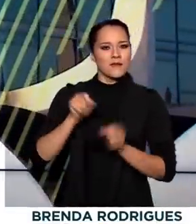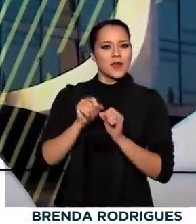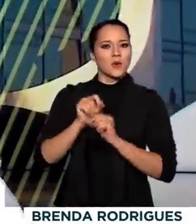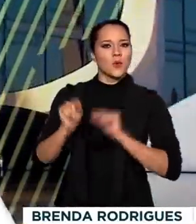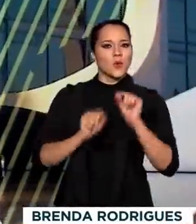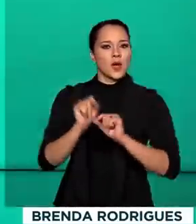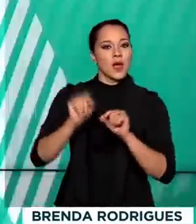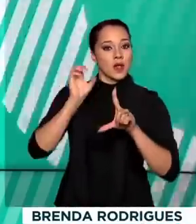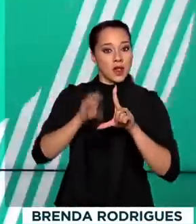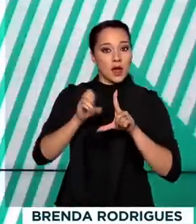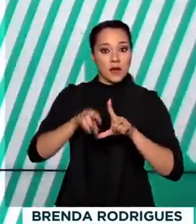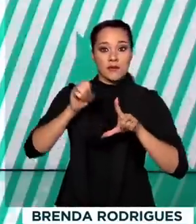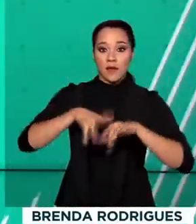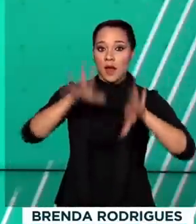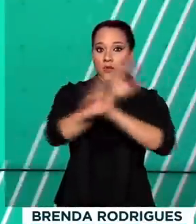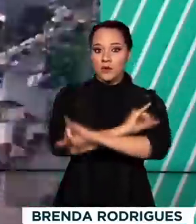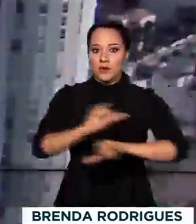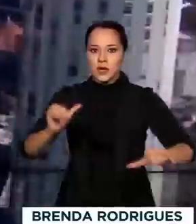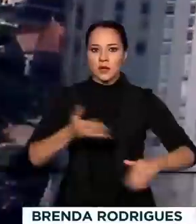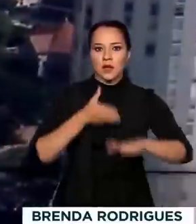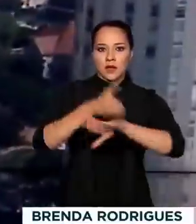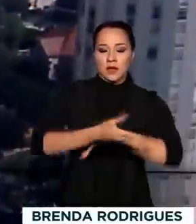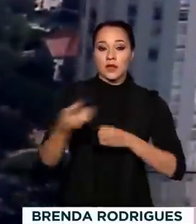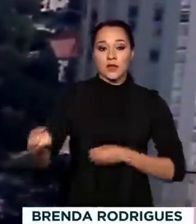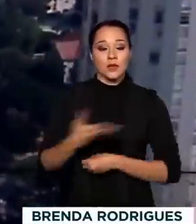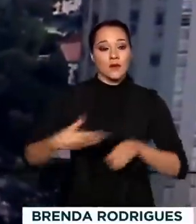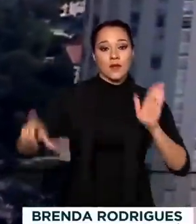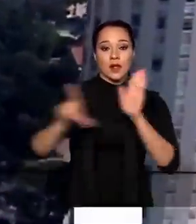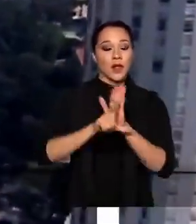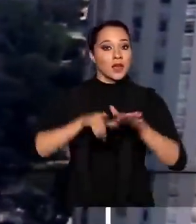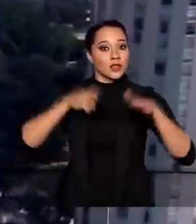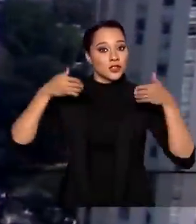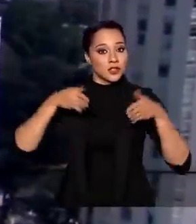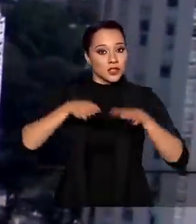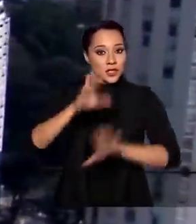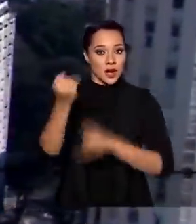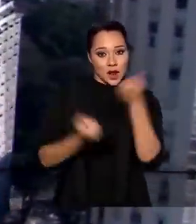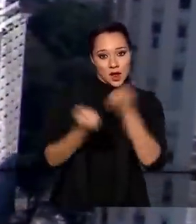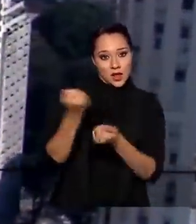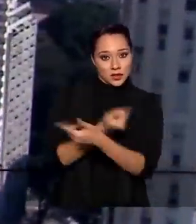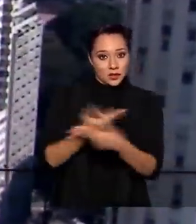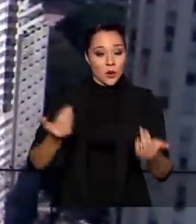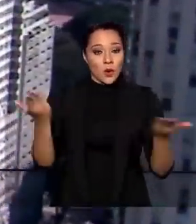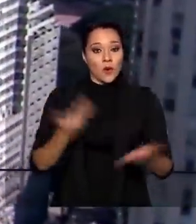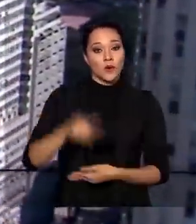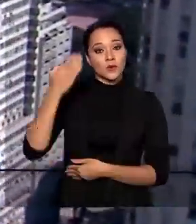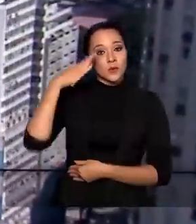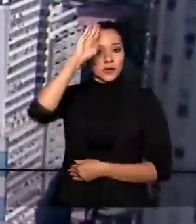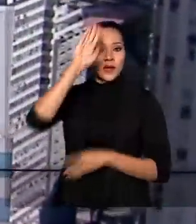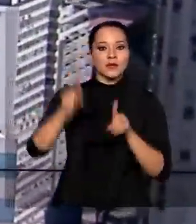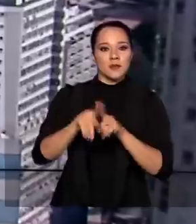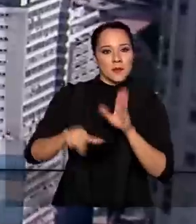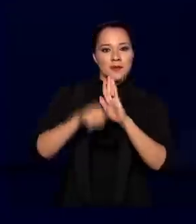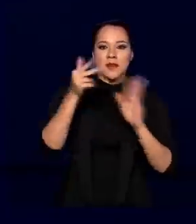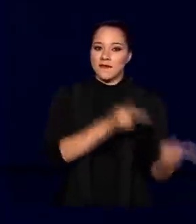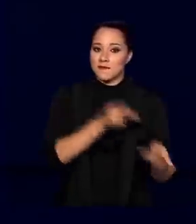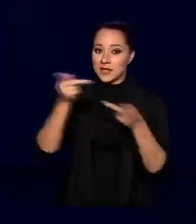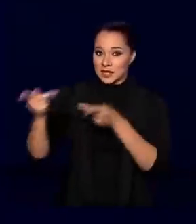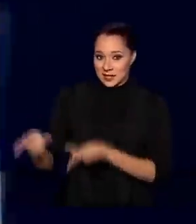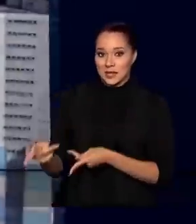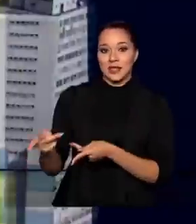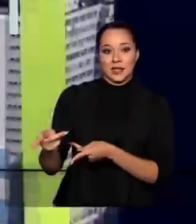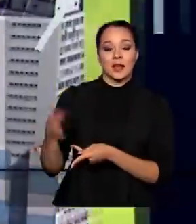live anunciando a entrada em vigor da nova lei de trânsito. Hoje, Bolsonaro também fez a primeira visita de